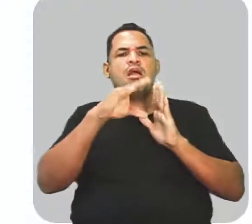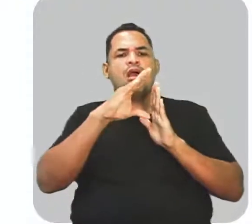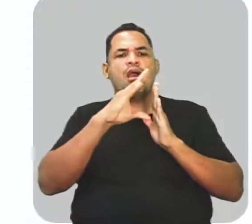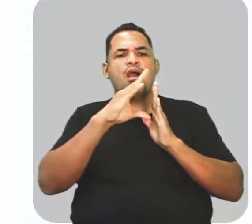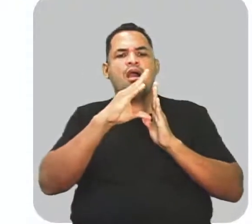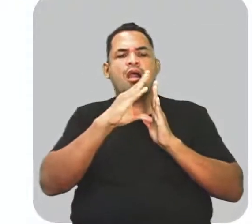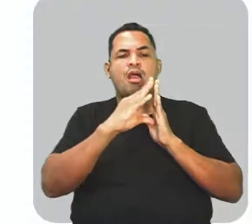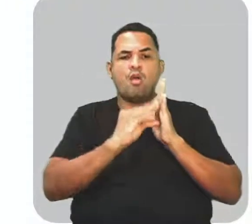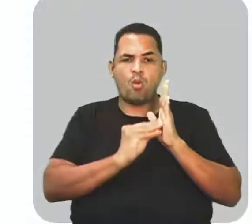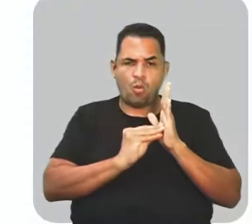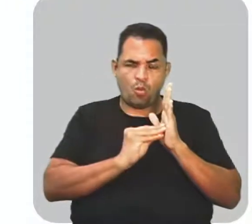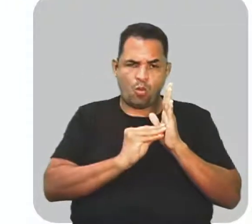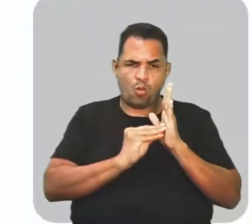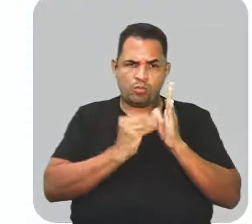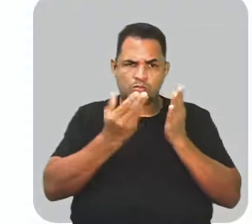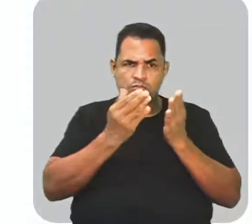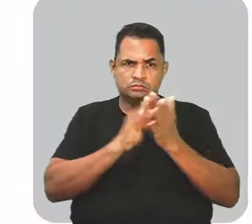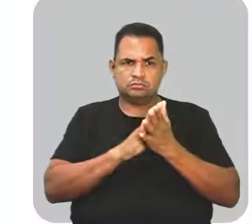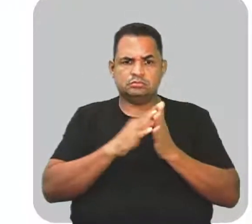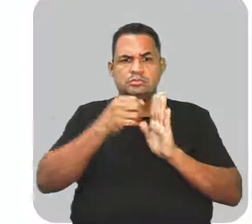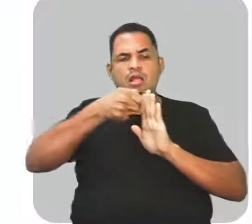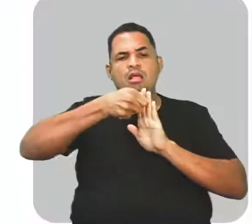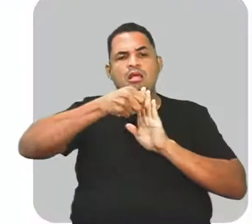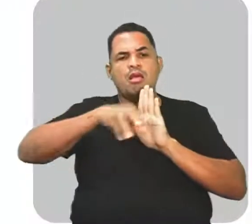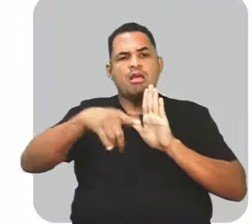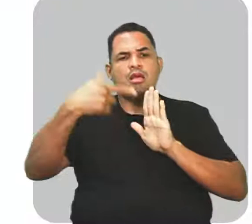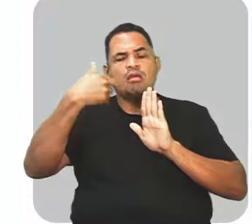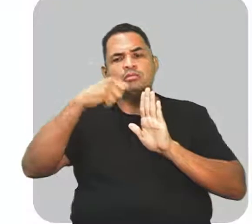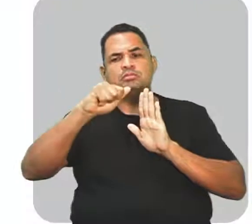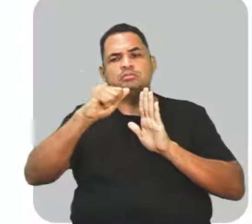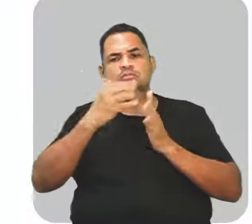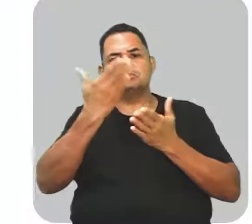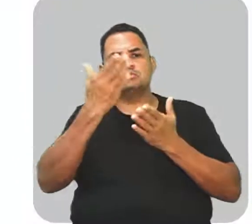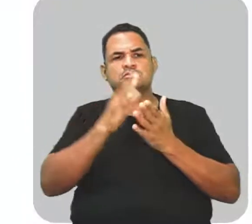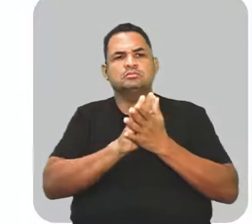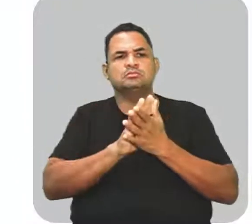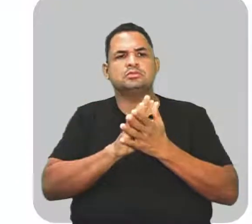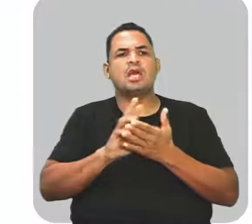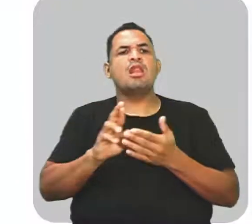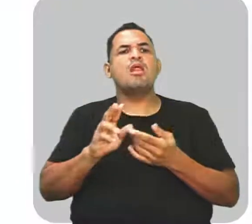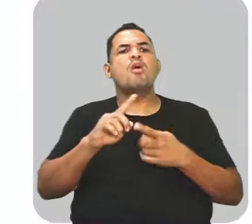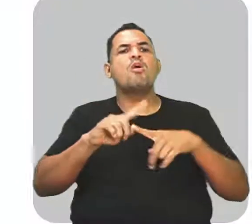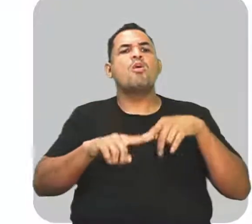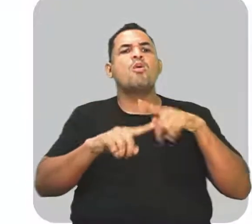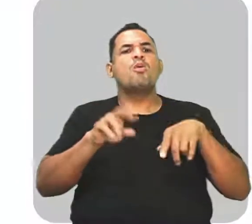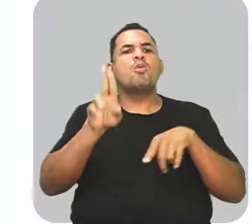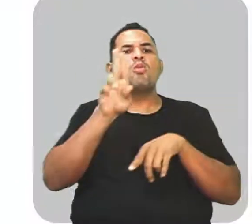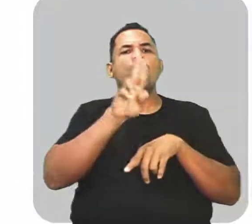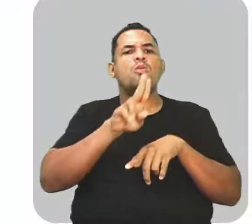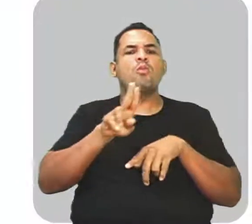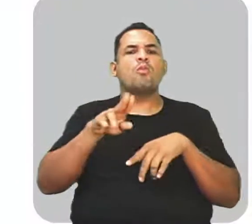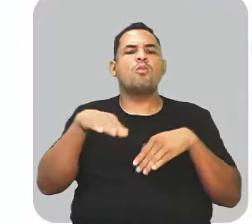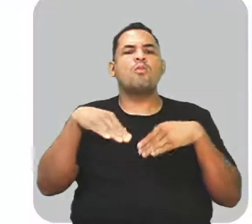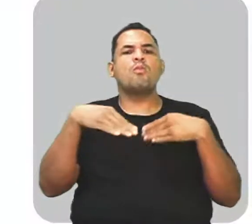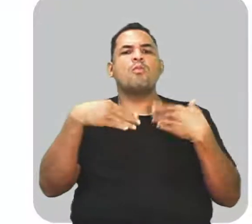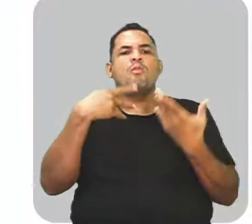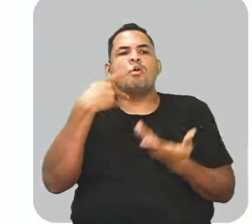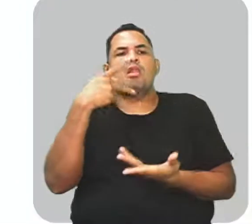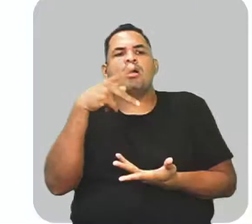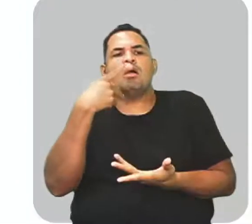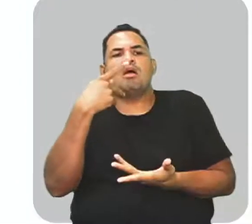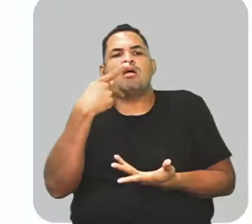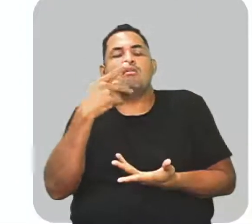nada mais é do que essas figuras de linguagem. São aí os recursos usados na